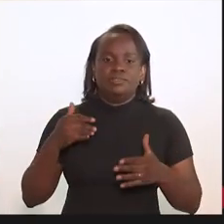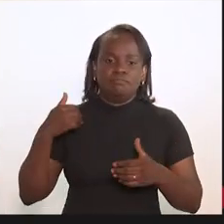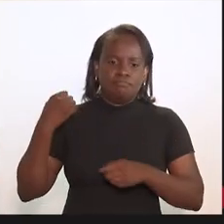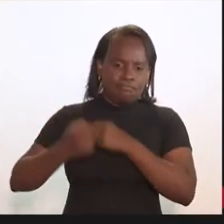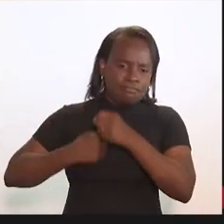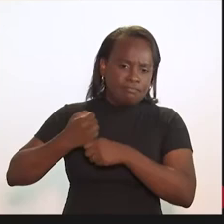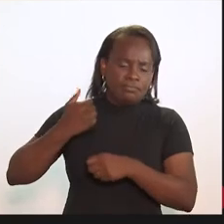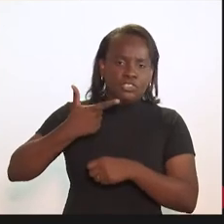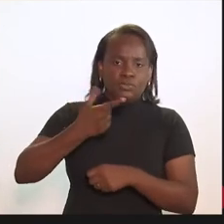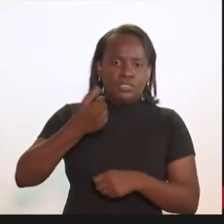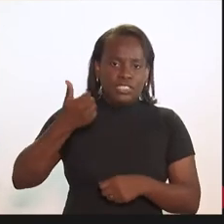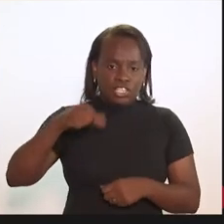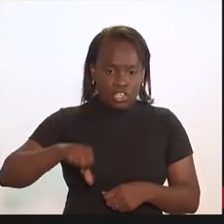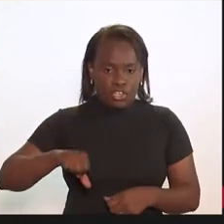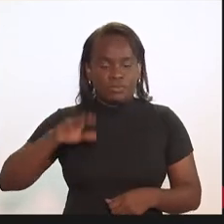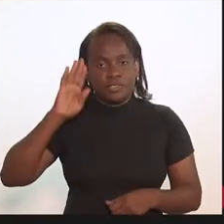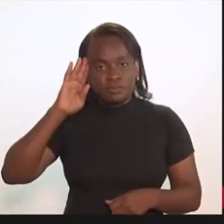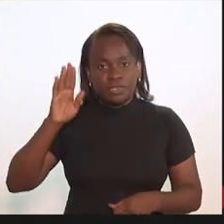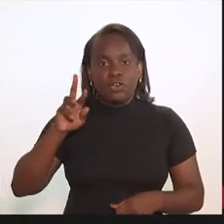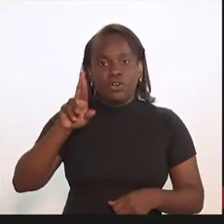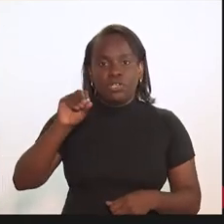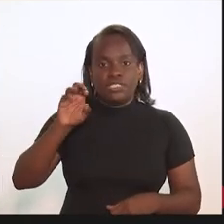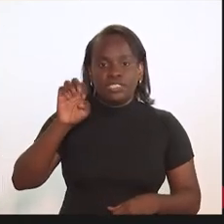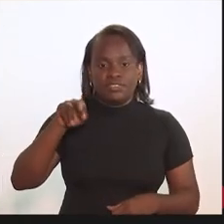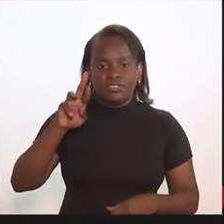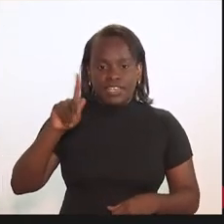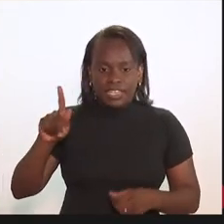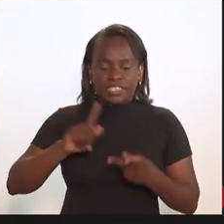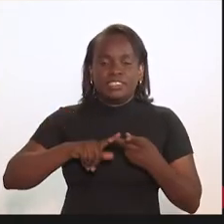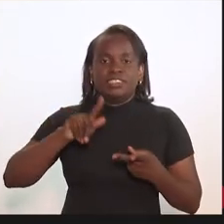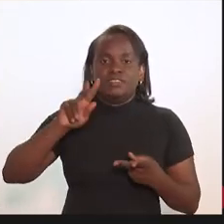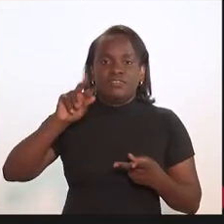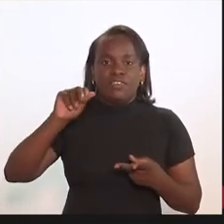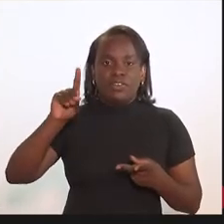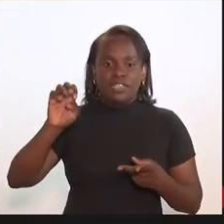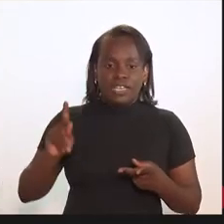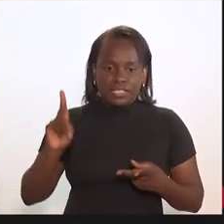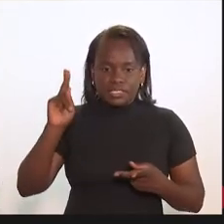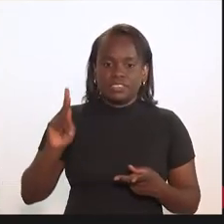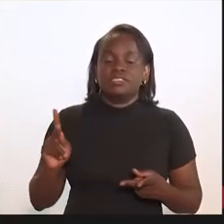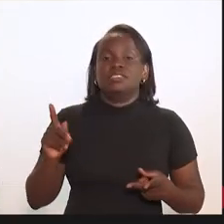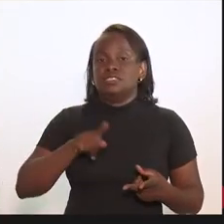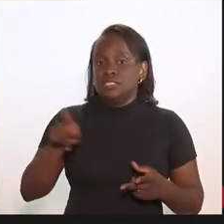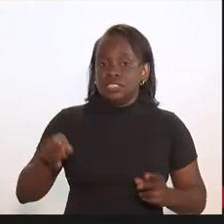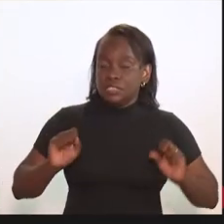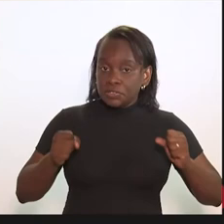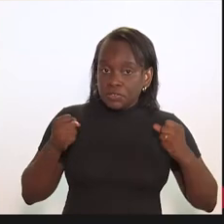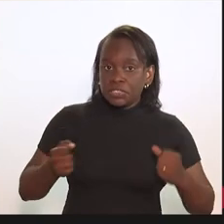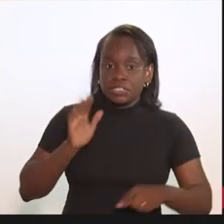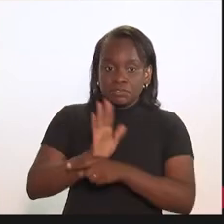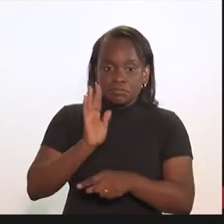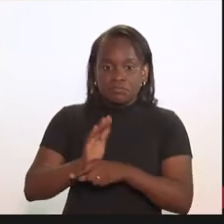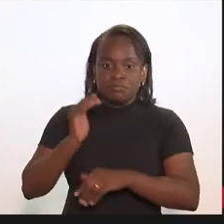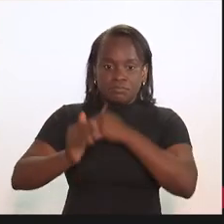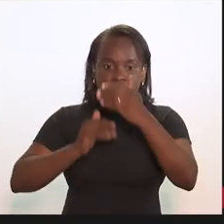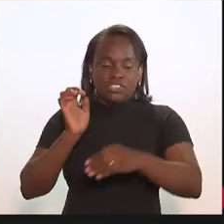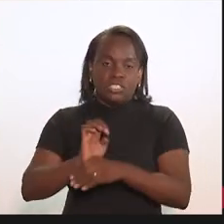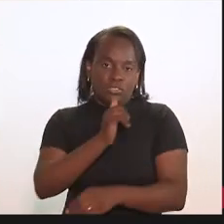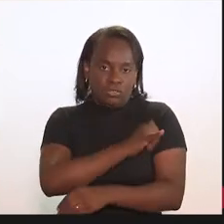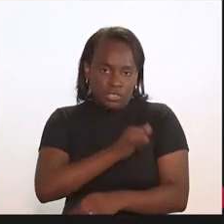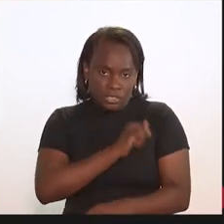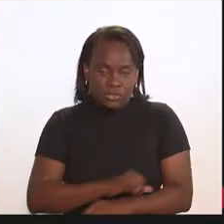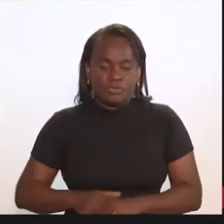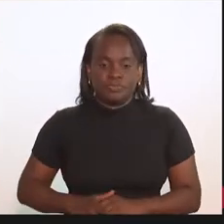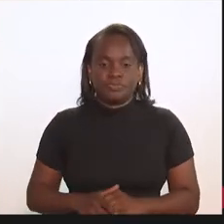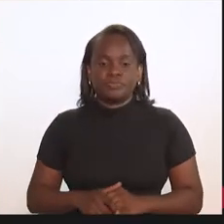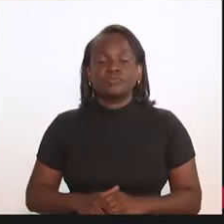estão desde 2019, em especial, aí Rosenberg e Valdeque, se dedicando ao desenvolvimento do